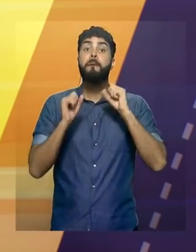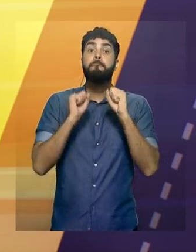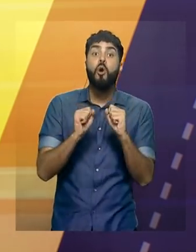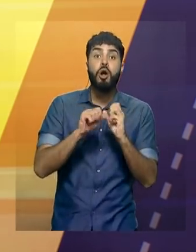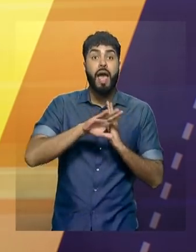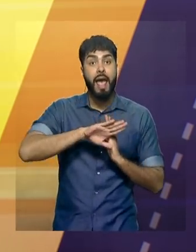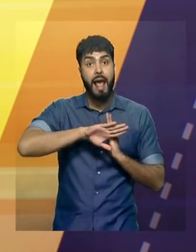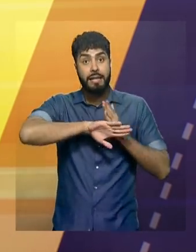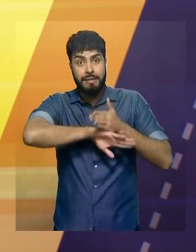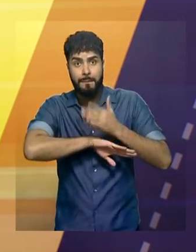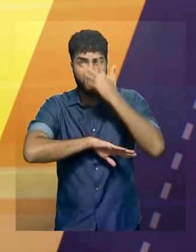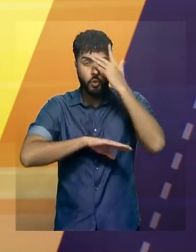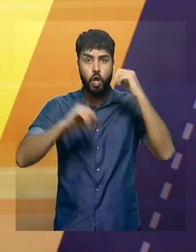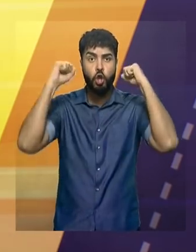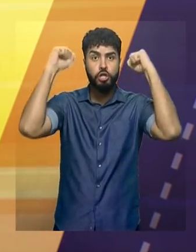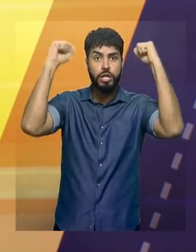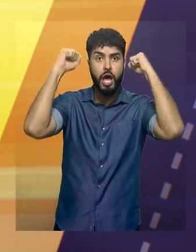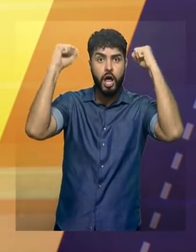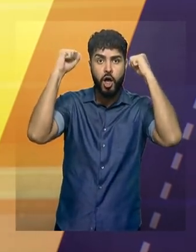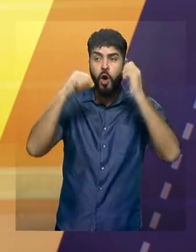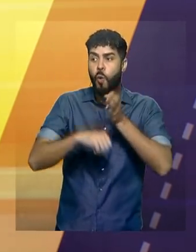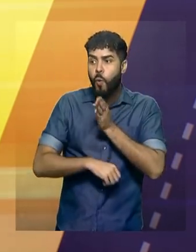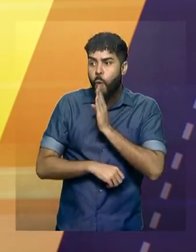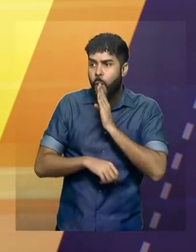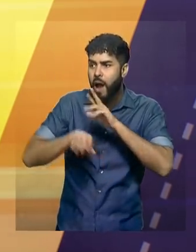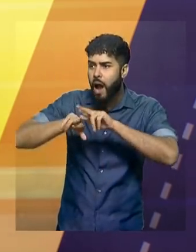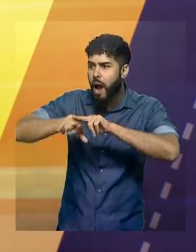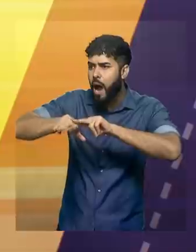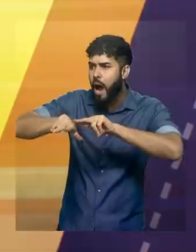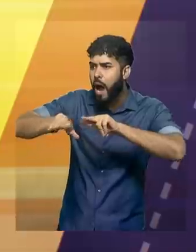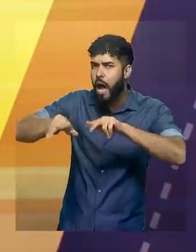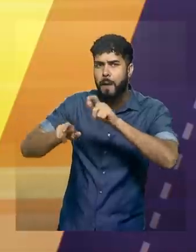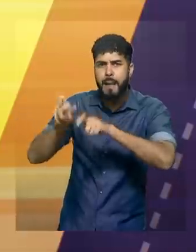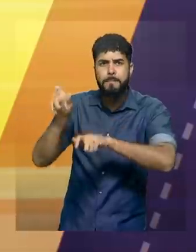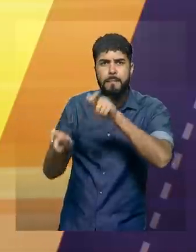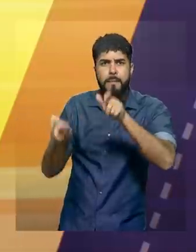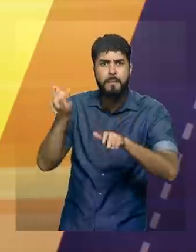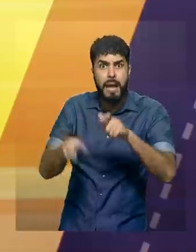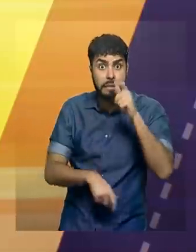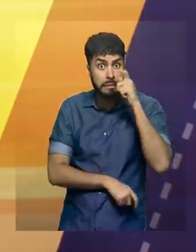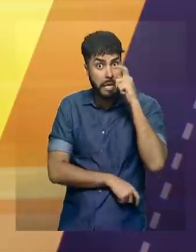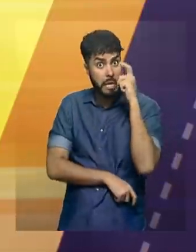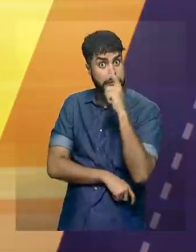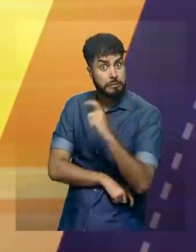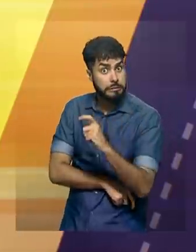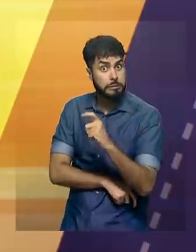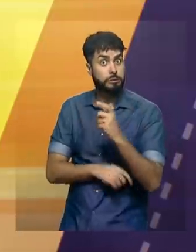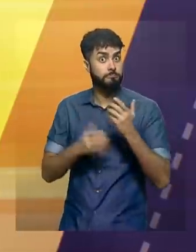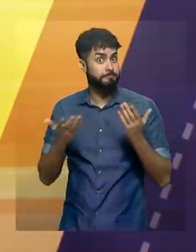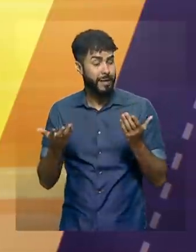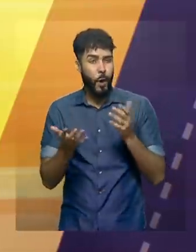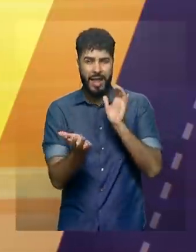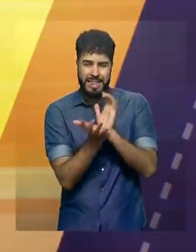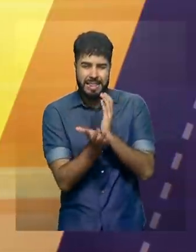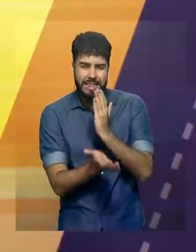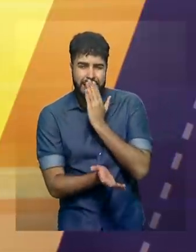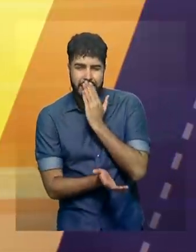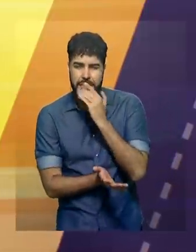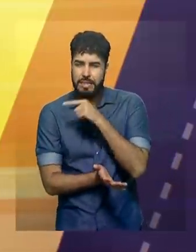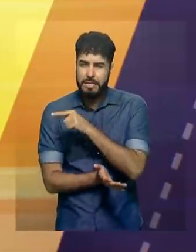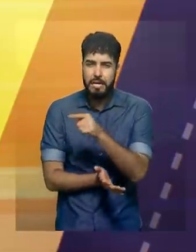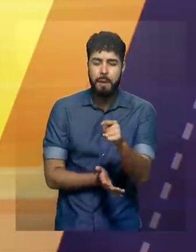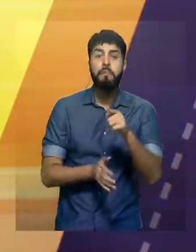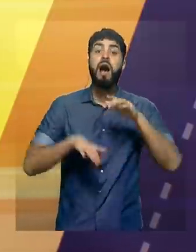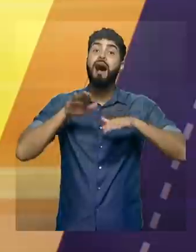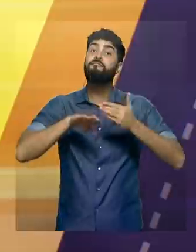para o torcedor poder conhecer vários jogadores interessantes. E são clubes que muitas vezes